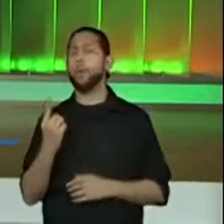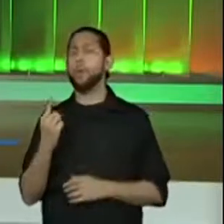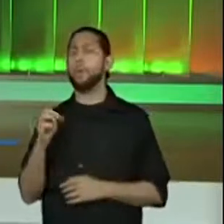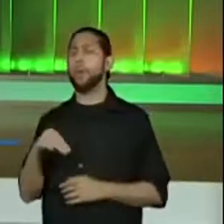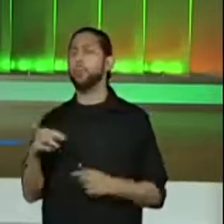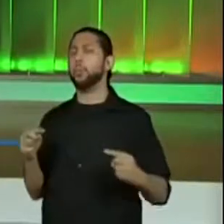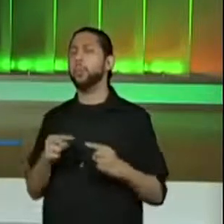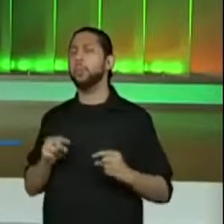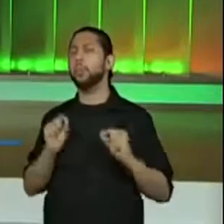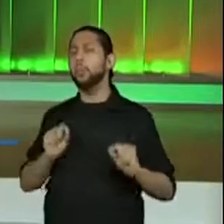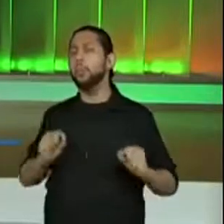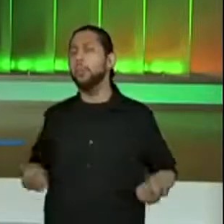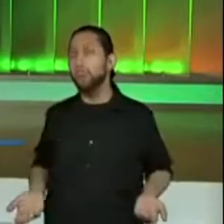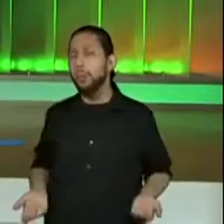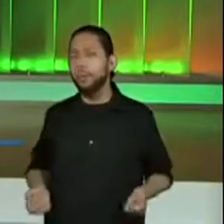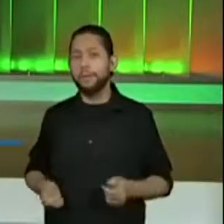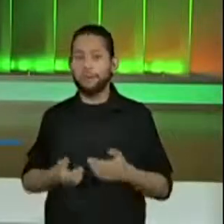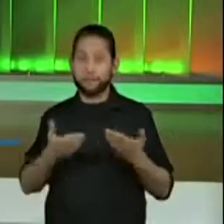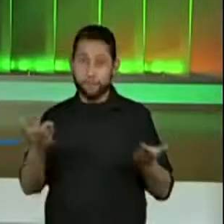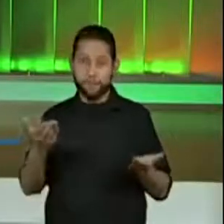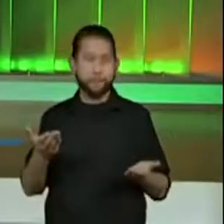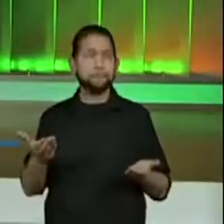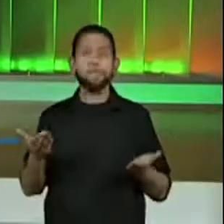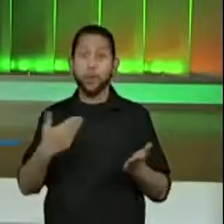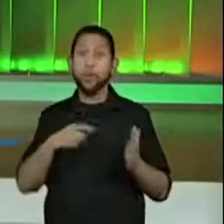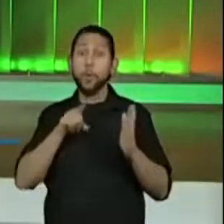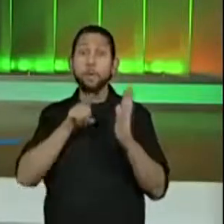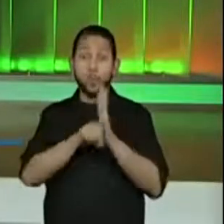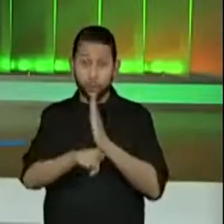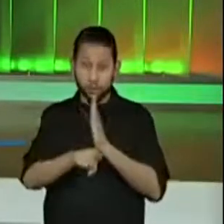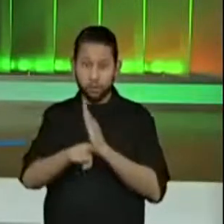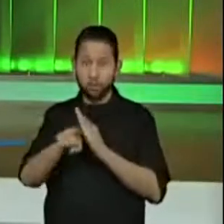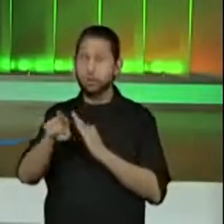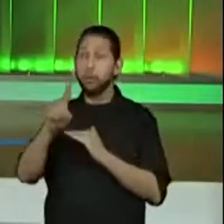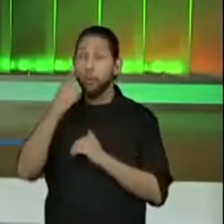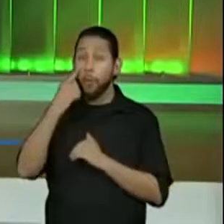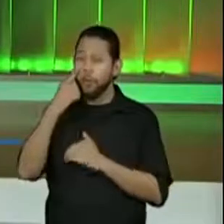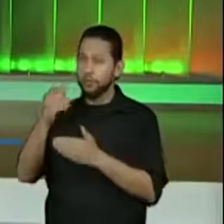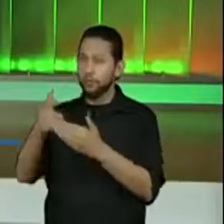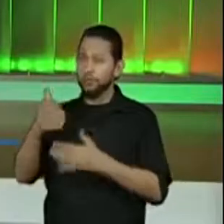eu vou fazer uma pergunta, certo? Professores, coloquem as respostas dos alunos, ok?